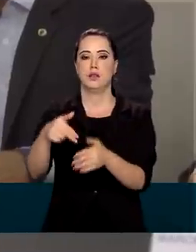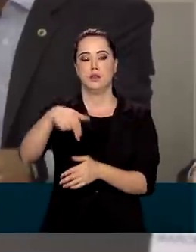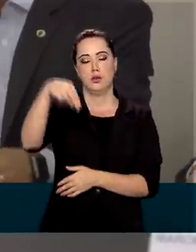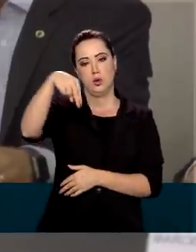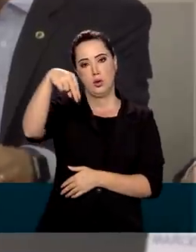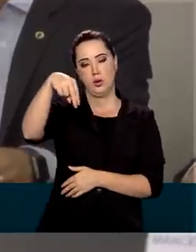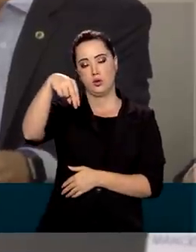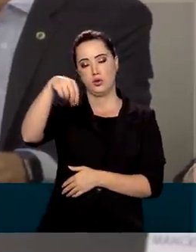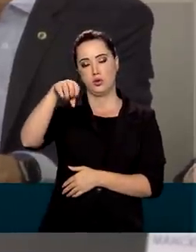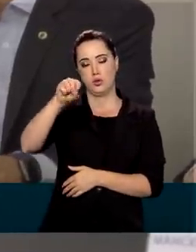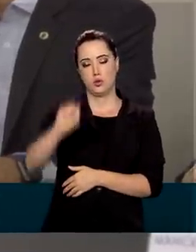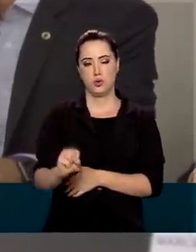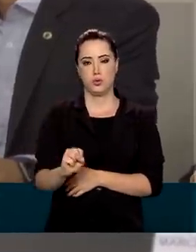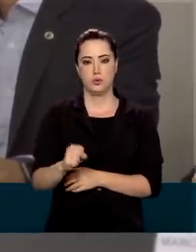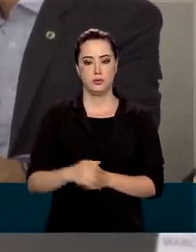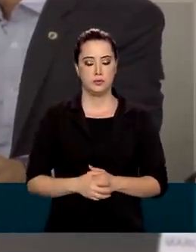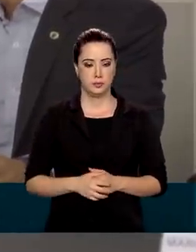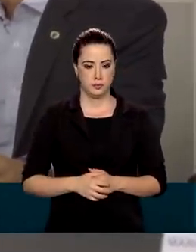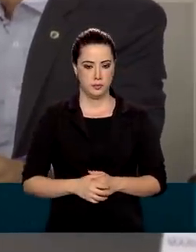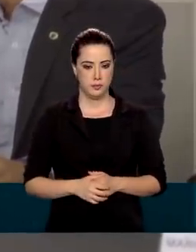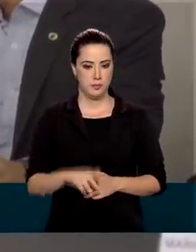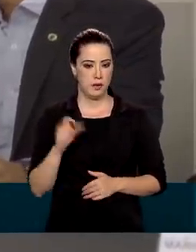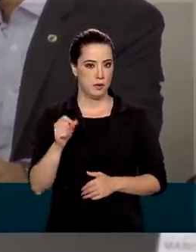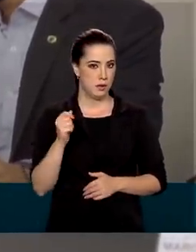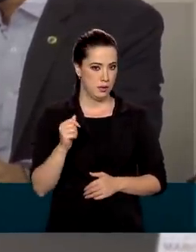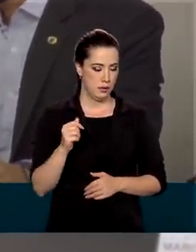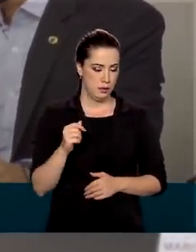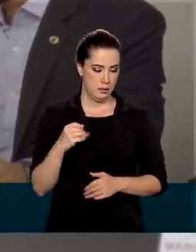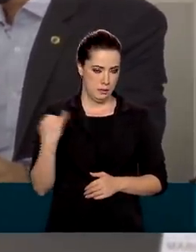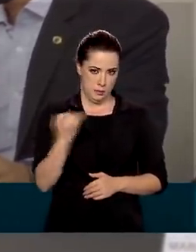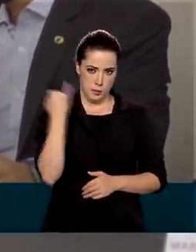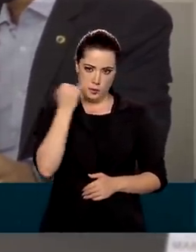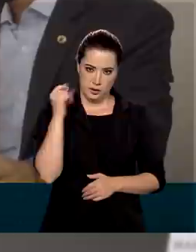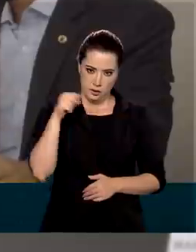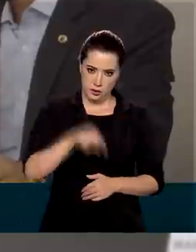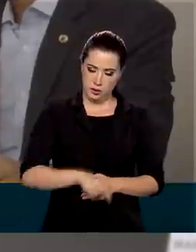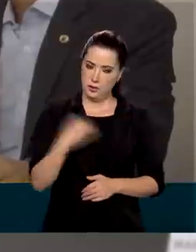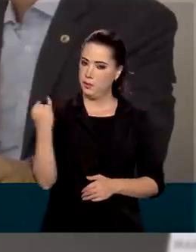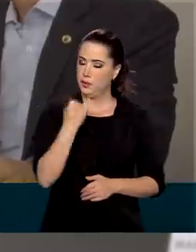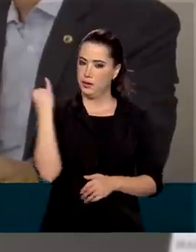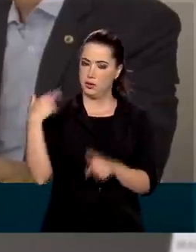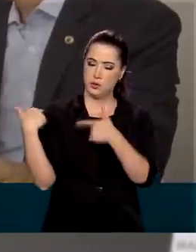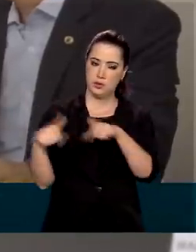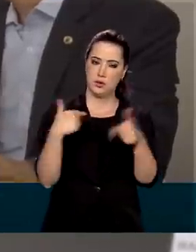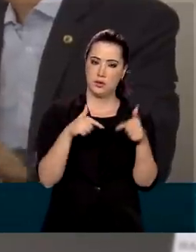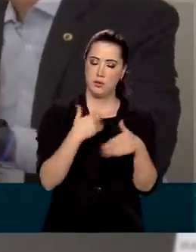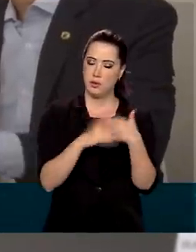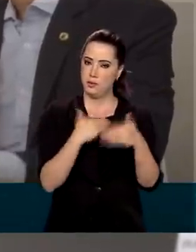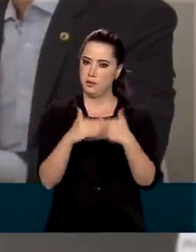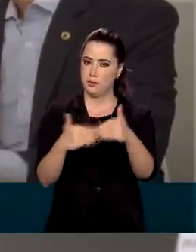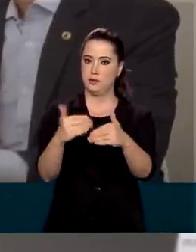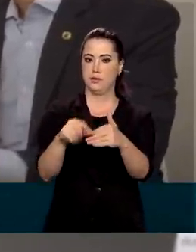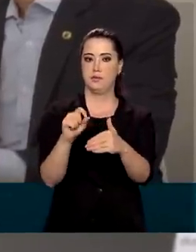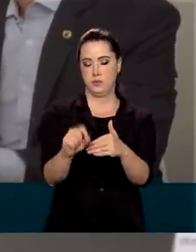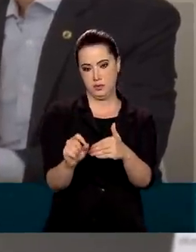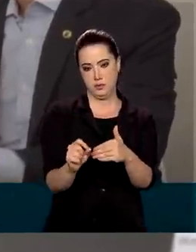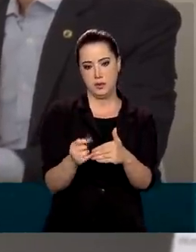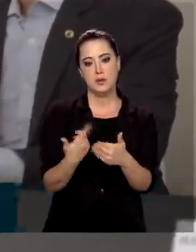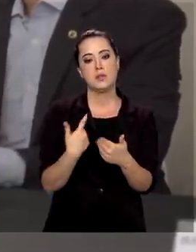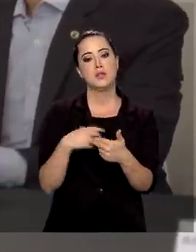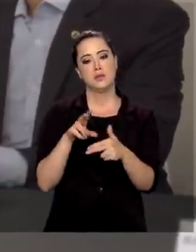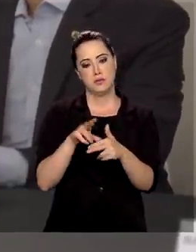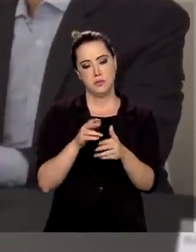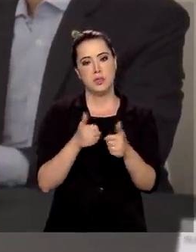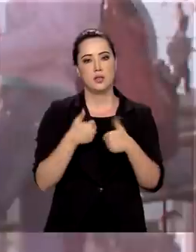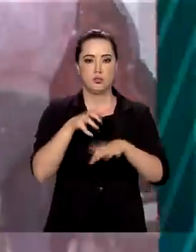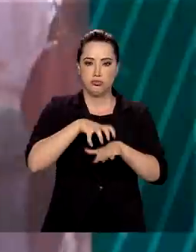maior passo da nossa história ferroviária. O que está sendo dado aqui é um passo gigante no caminho do desenvolvimento desse modo de transporte